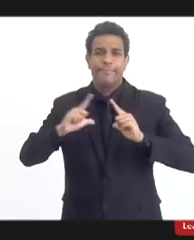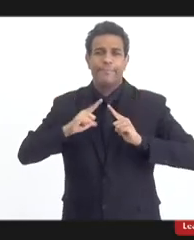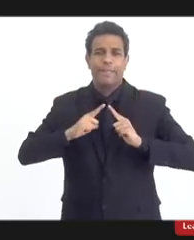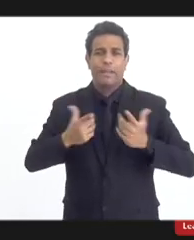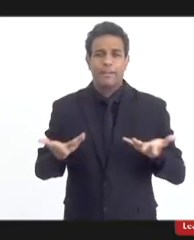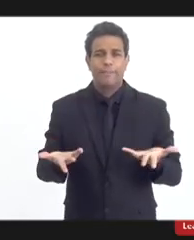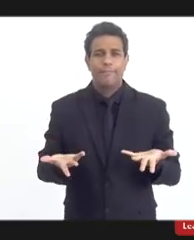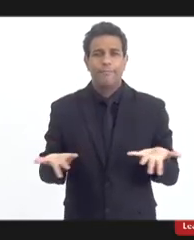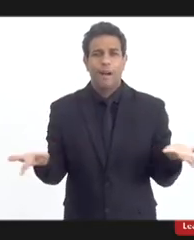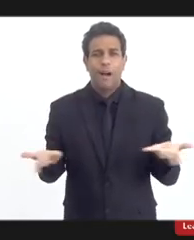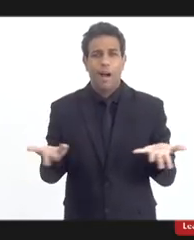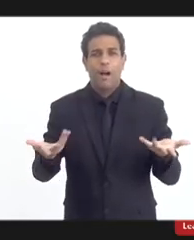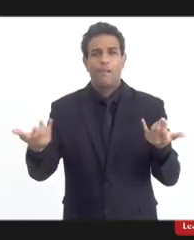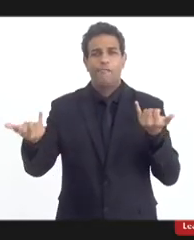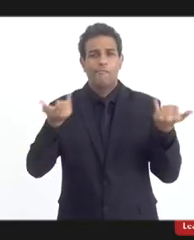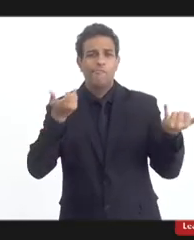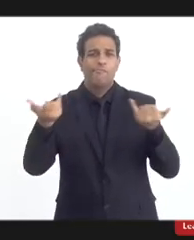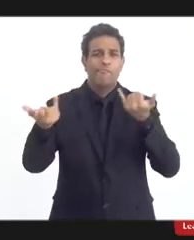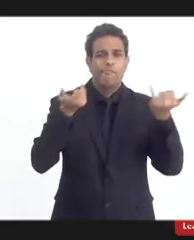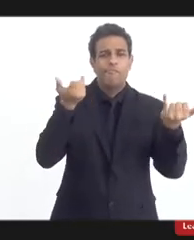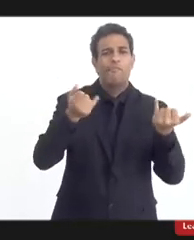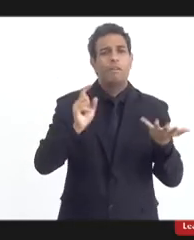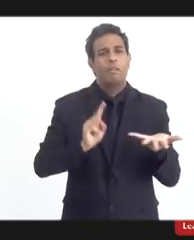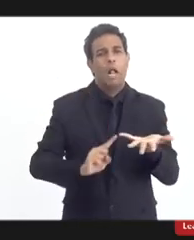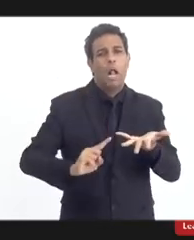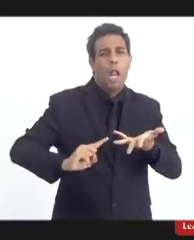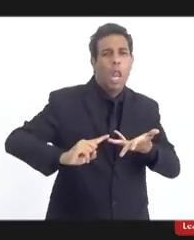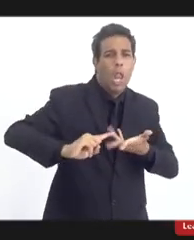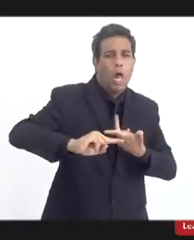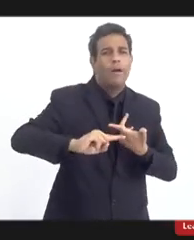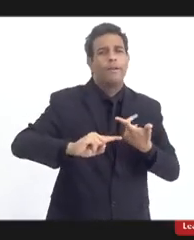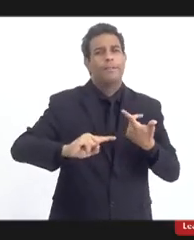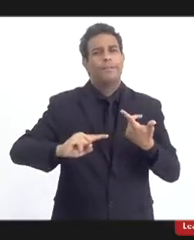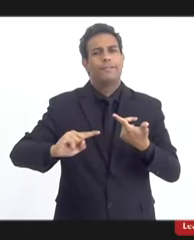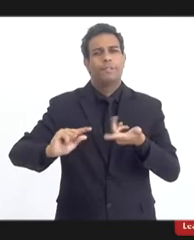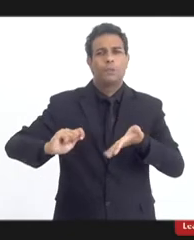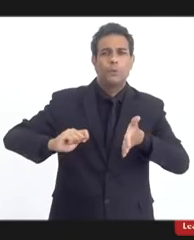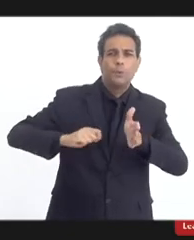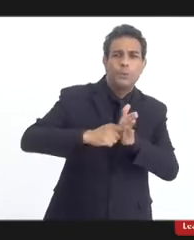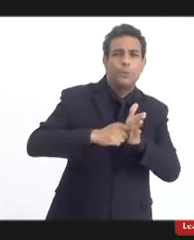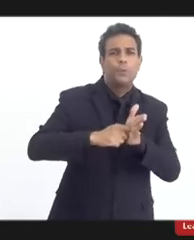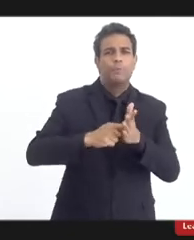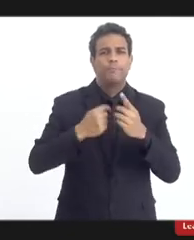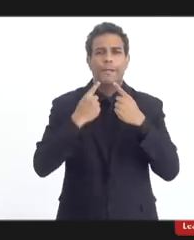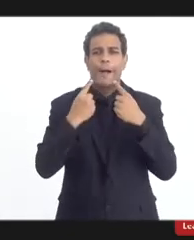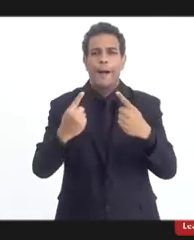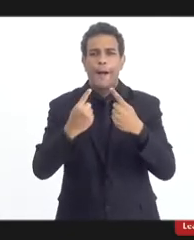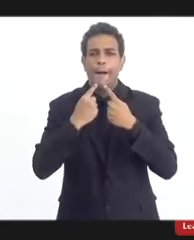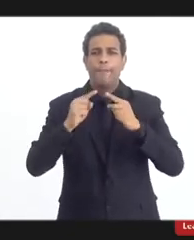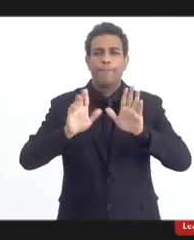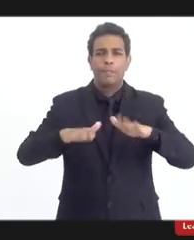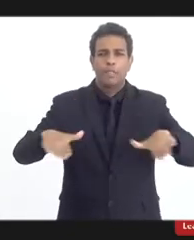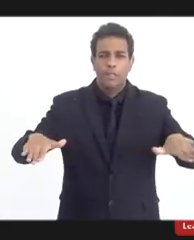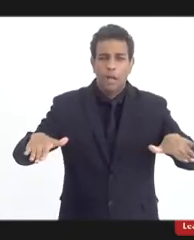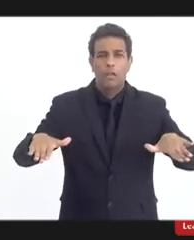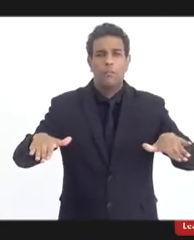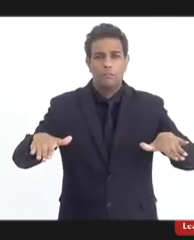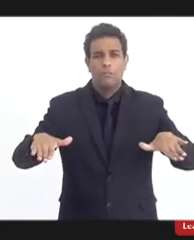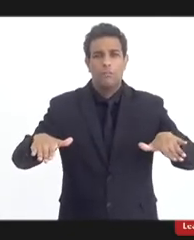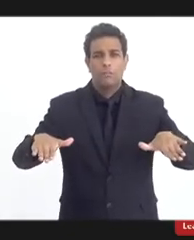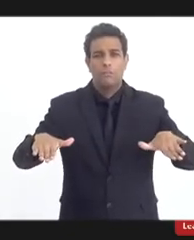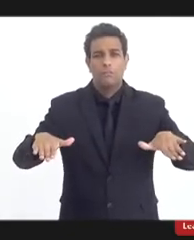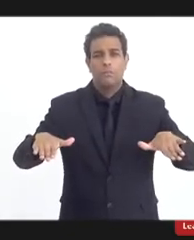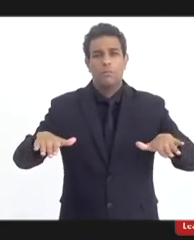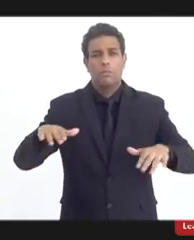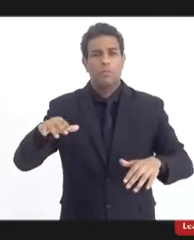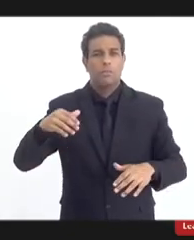Eu recebo frequentemente denúncias, reclamações de crianças de